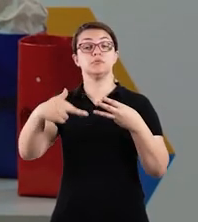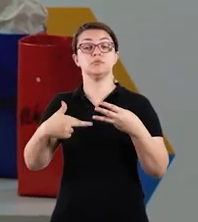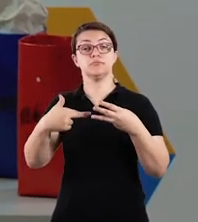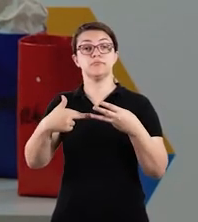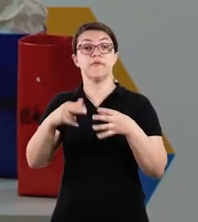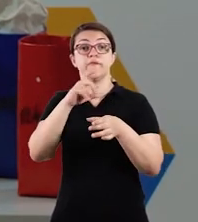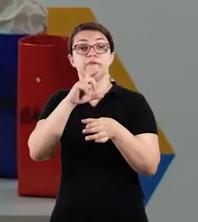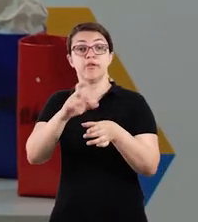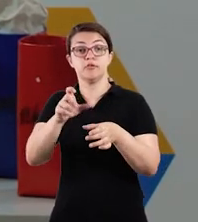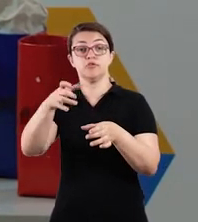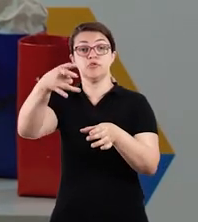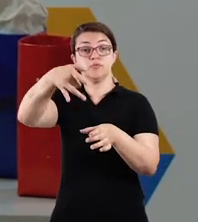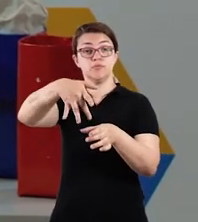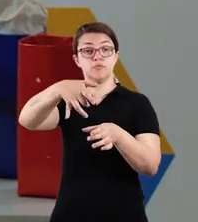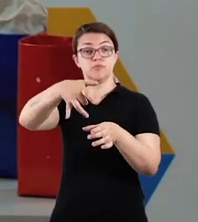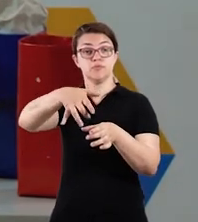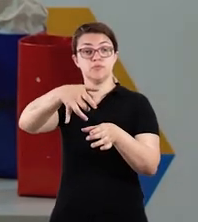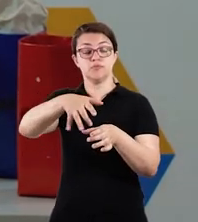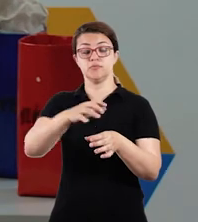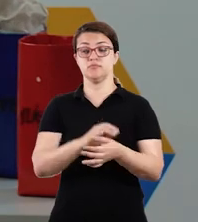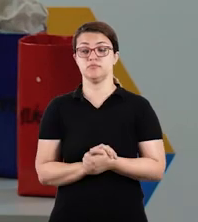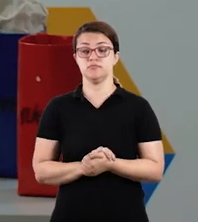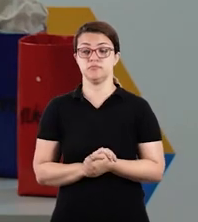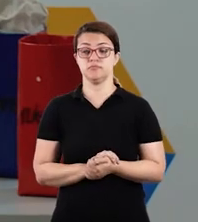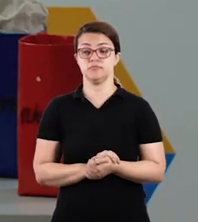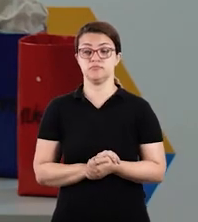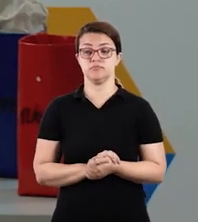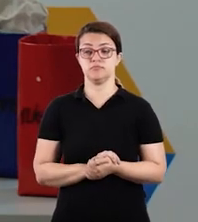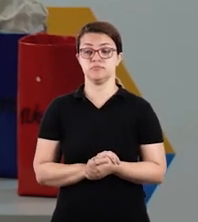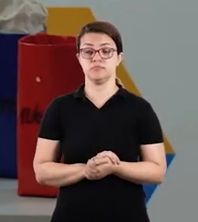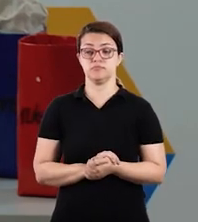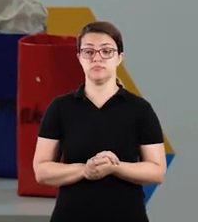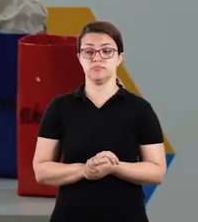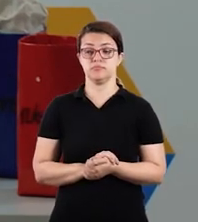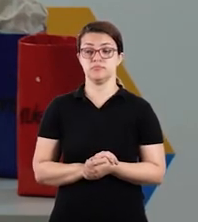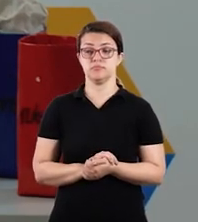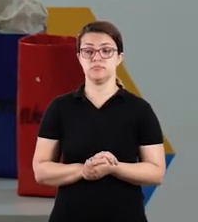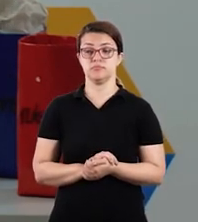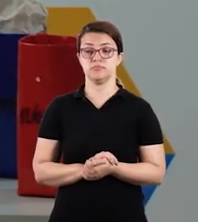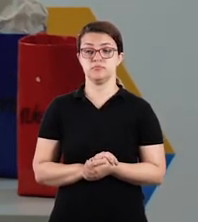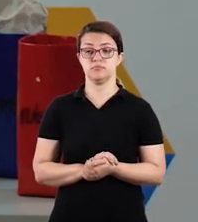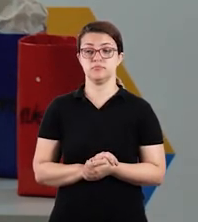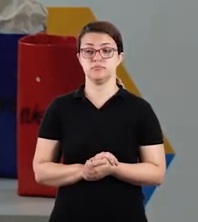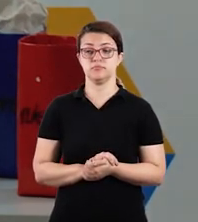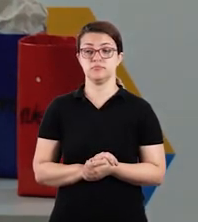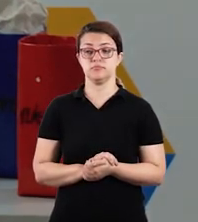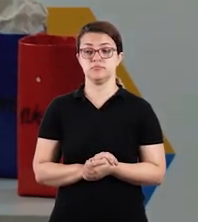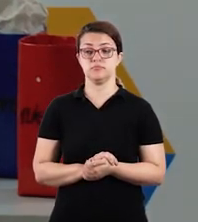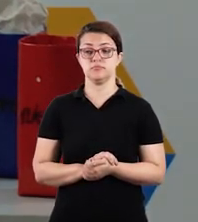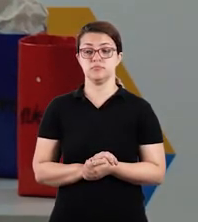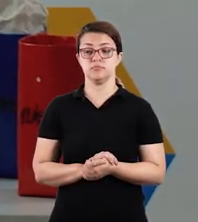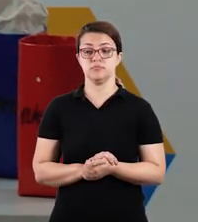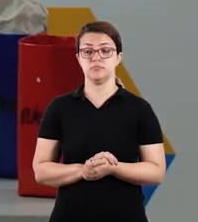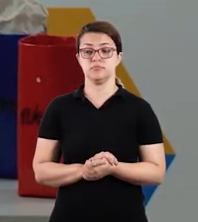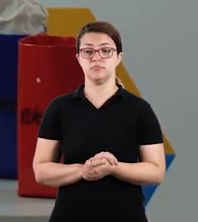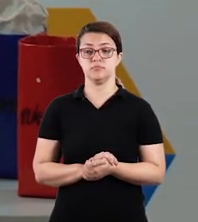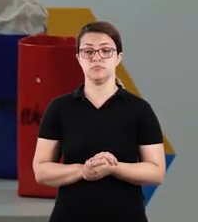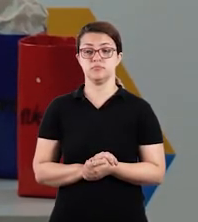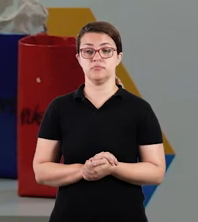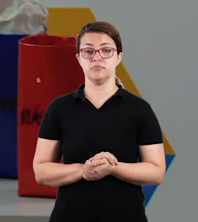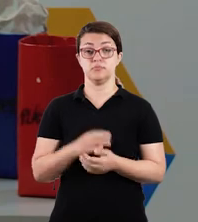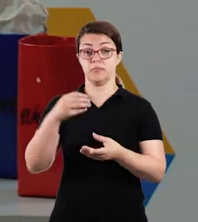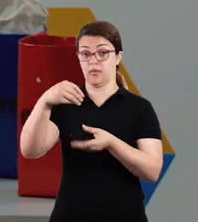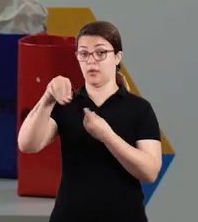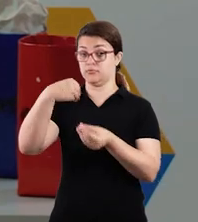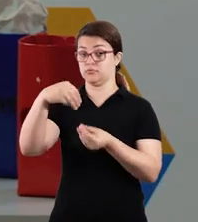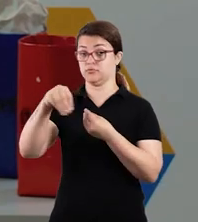vidro? Na verde. Então, vamos colocar o nosso vidro aqui na reciclagem. Na nossa latinha verde. E